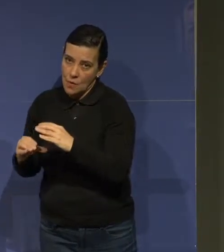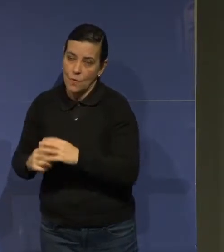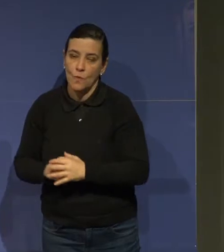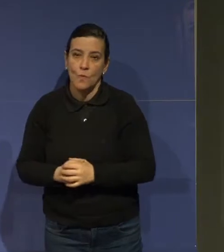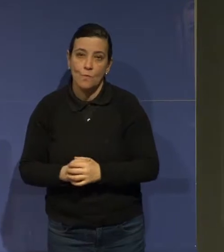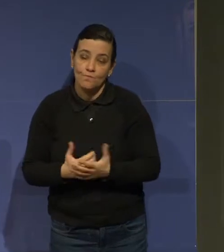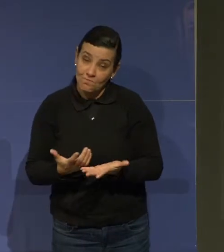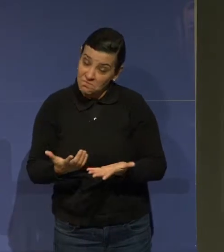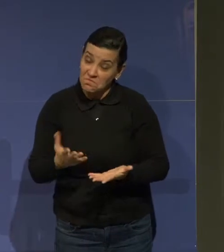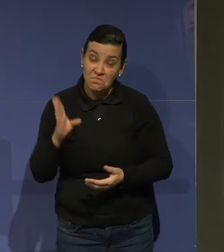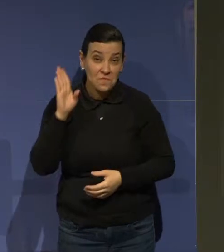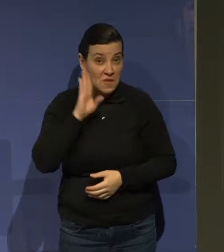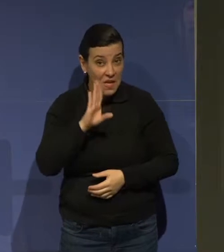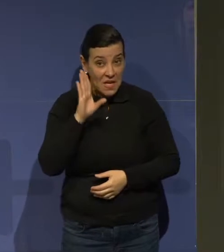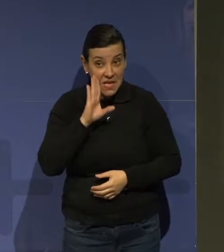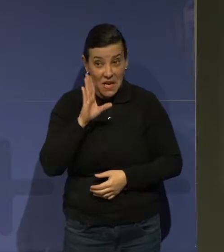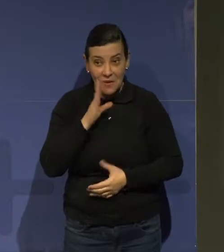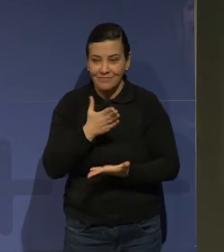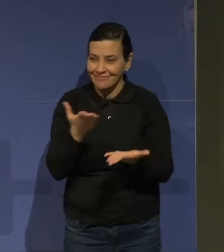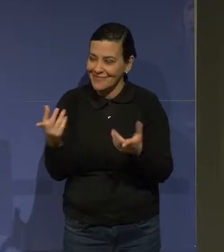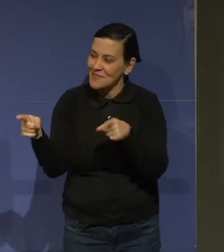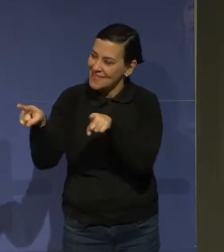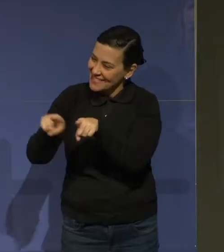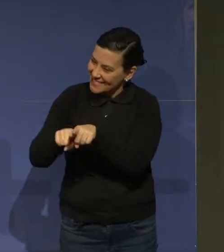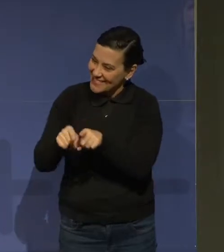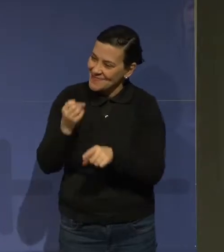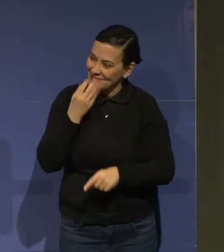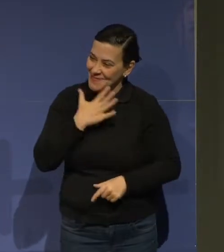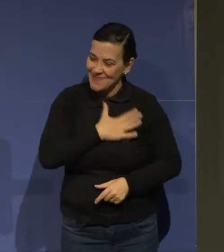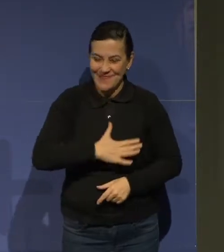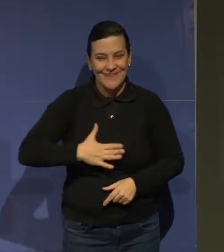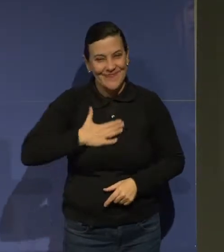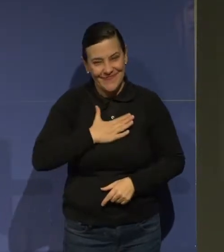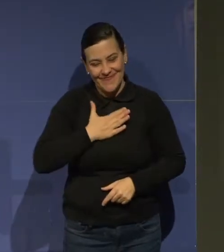Legal. Obrigado pela parceria, né? Vamos lá.